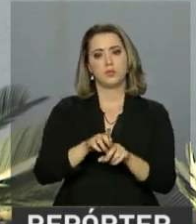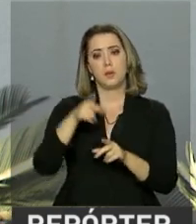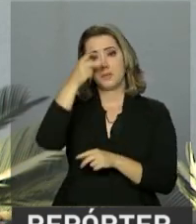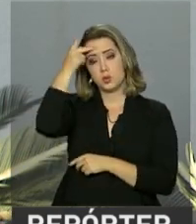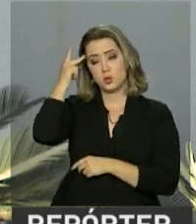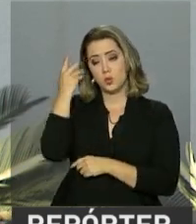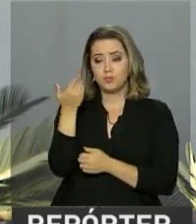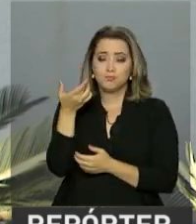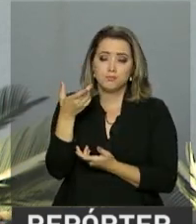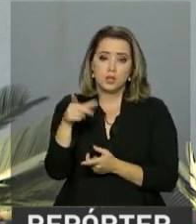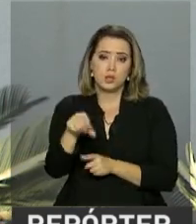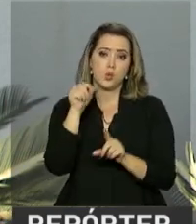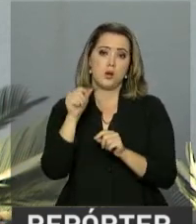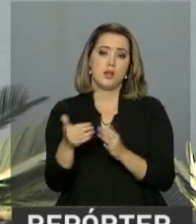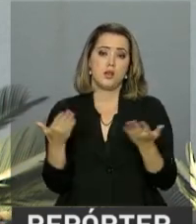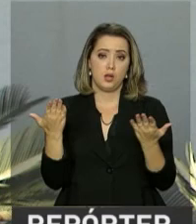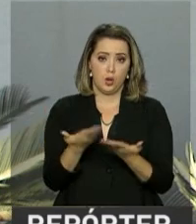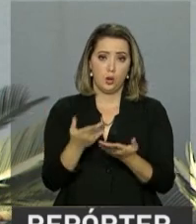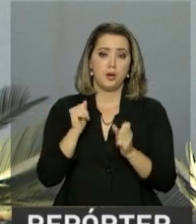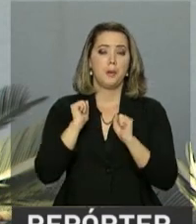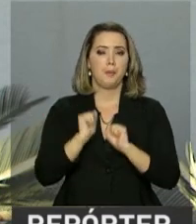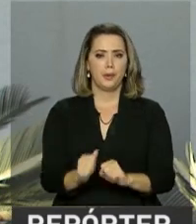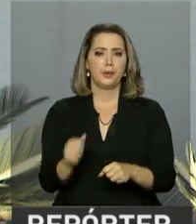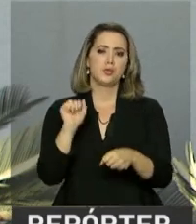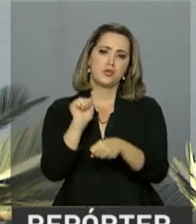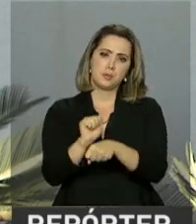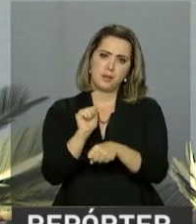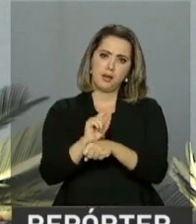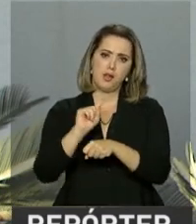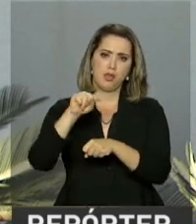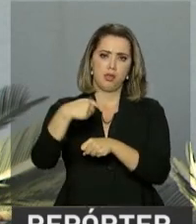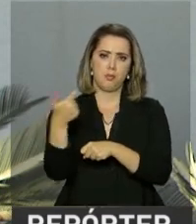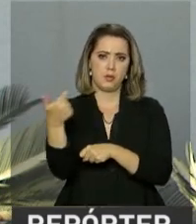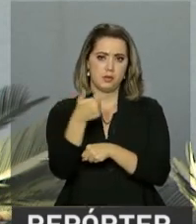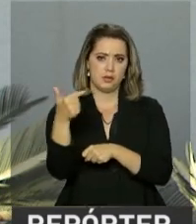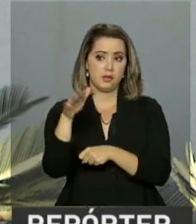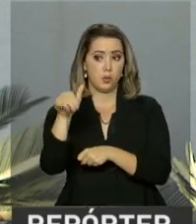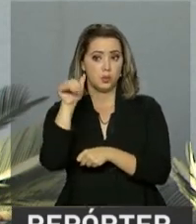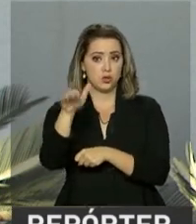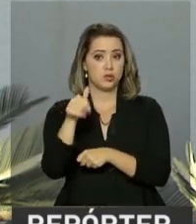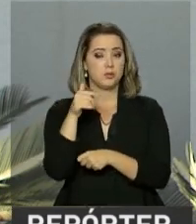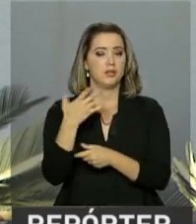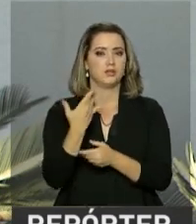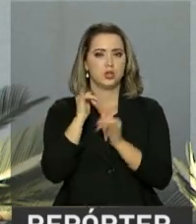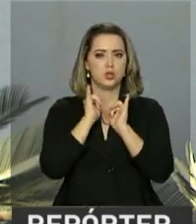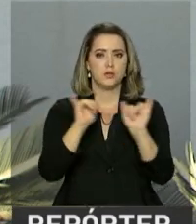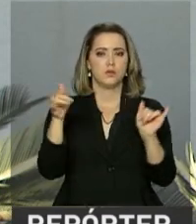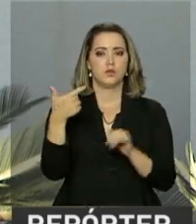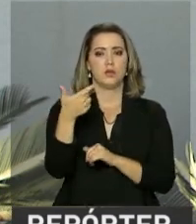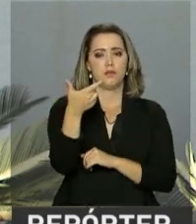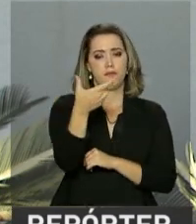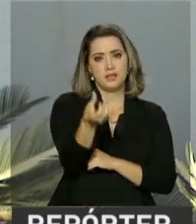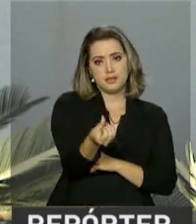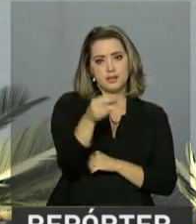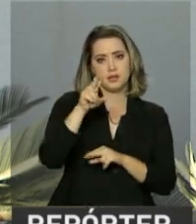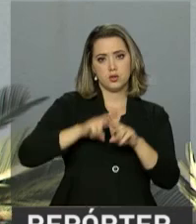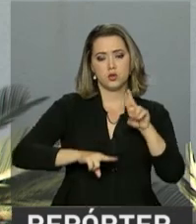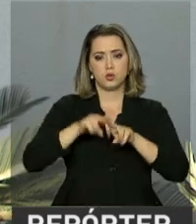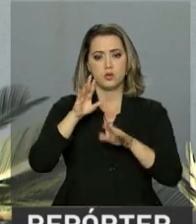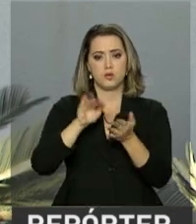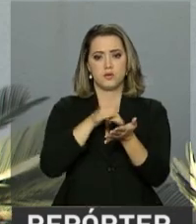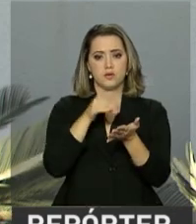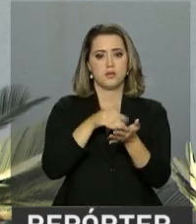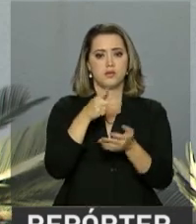Quem não for selecionado na primeira chamada ainda tem chance na segunda chamada, que vai ser divulgada no dia 26 de junho. As